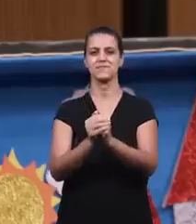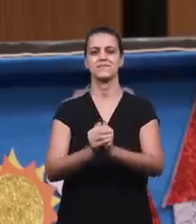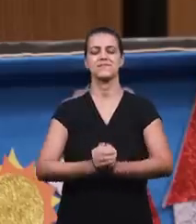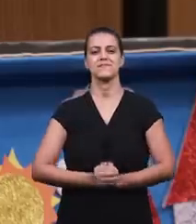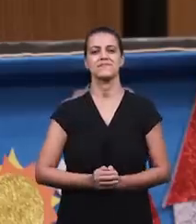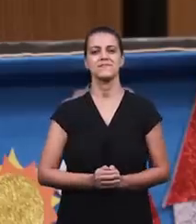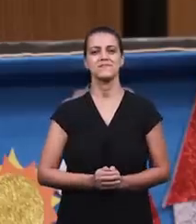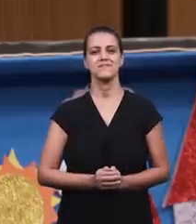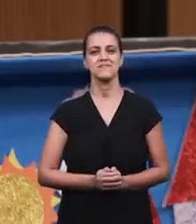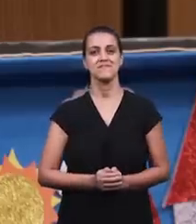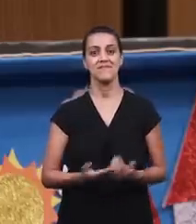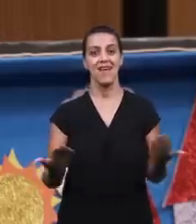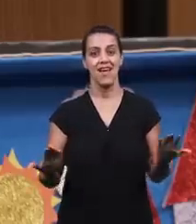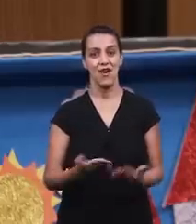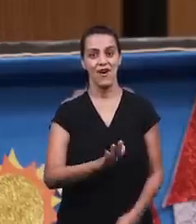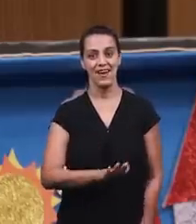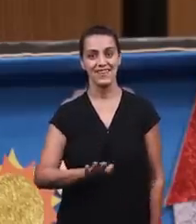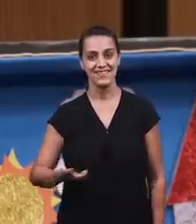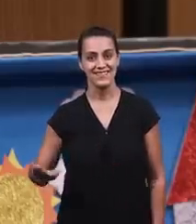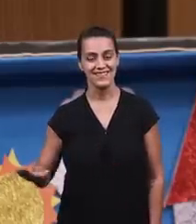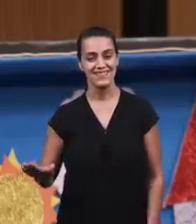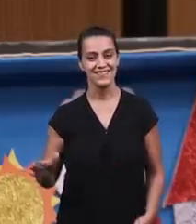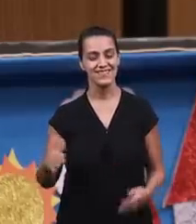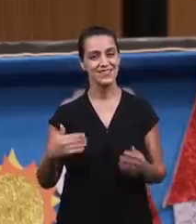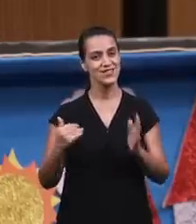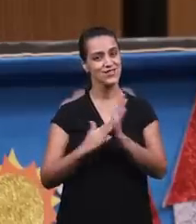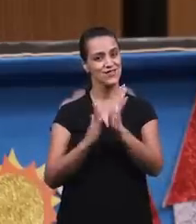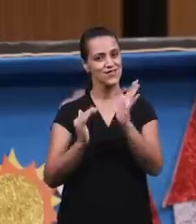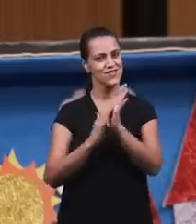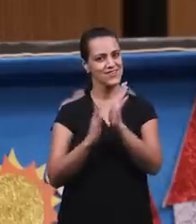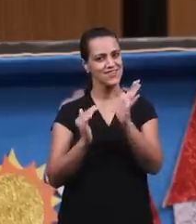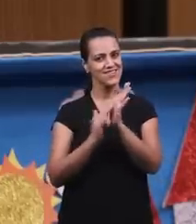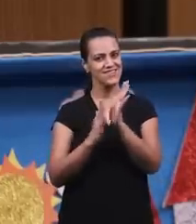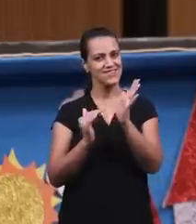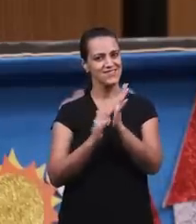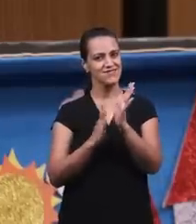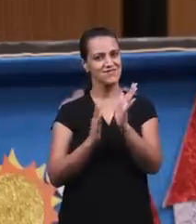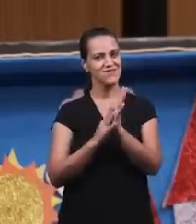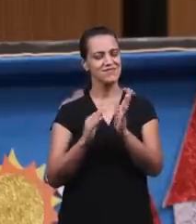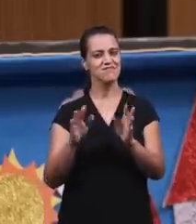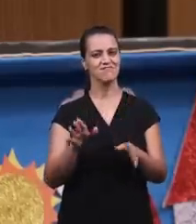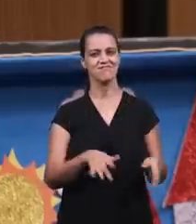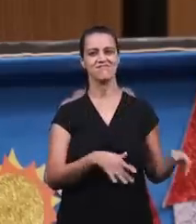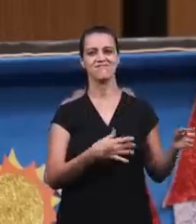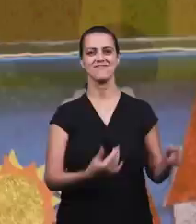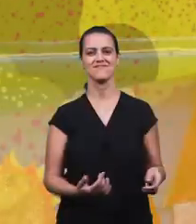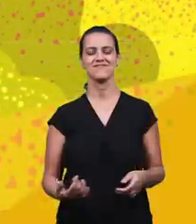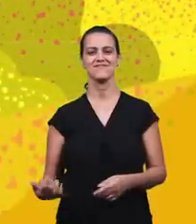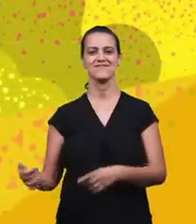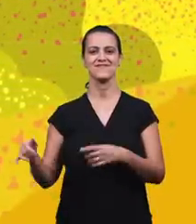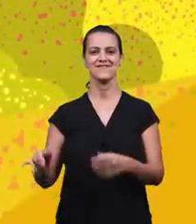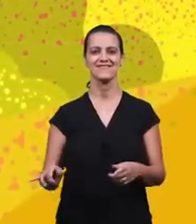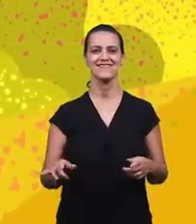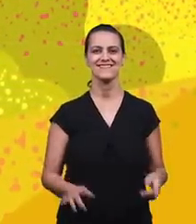Nós vamos, crianças, adorar ao Senhor com o louvor como uma folha ao vento.